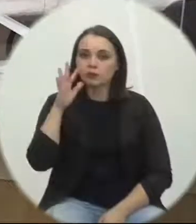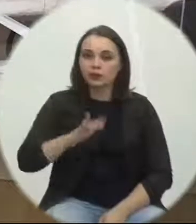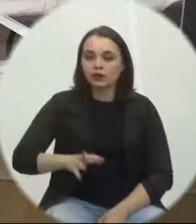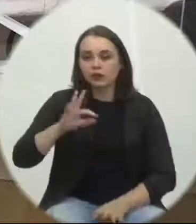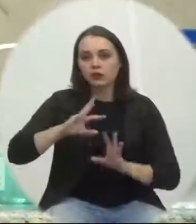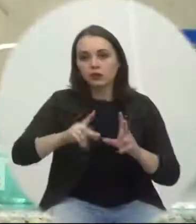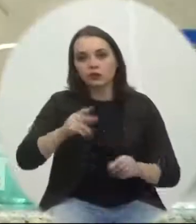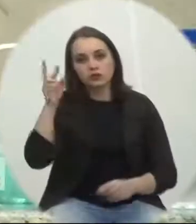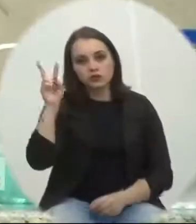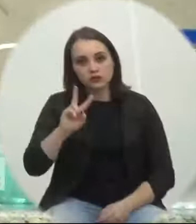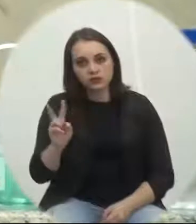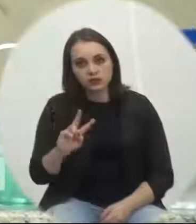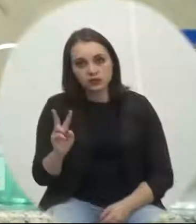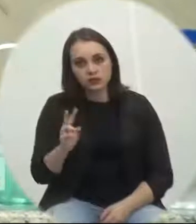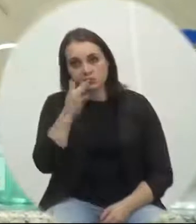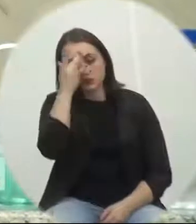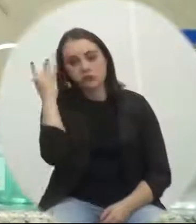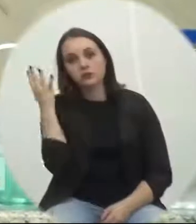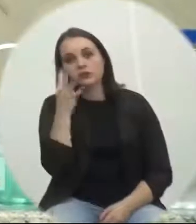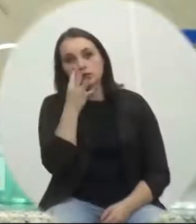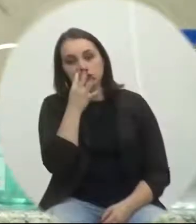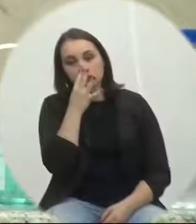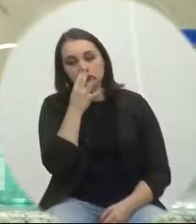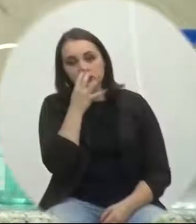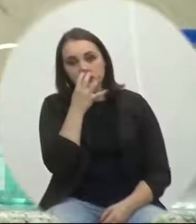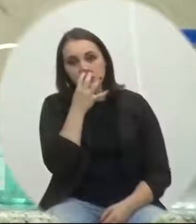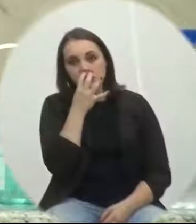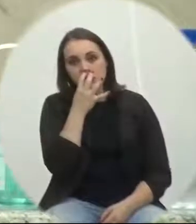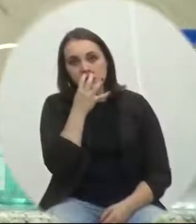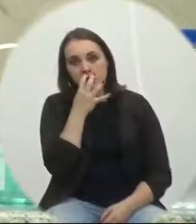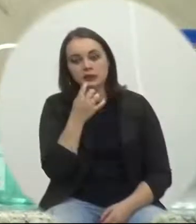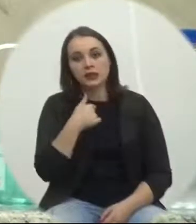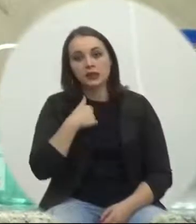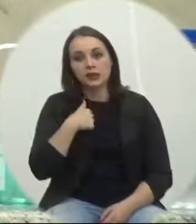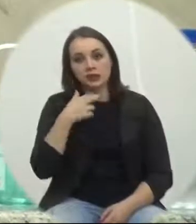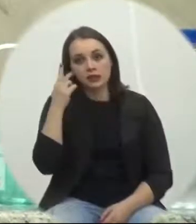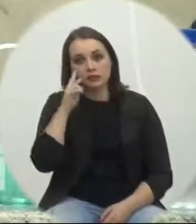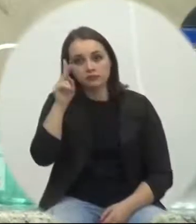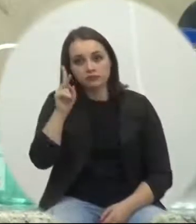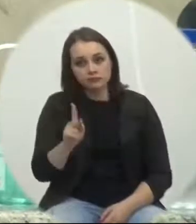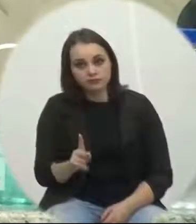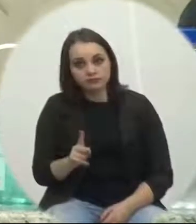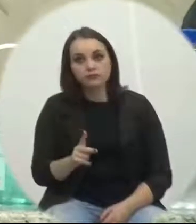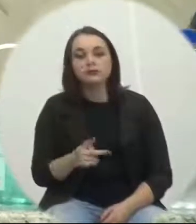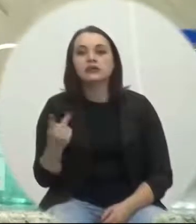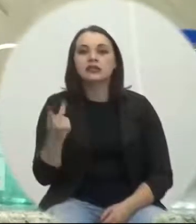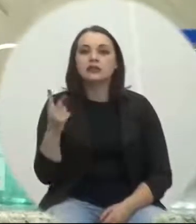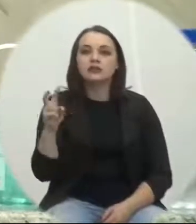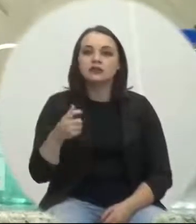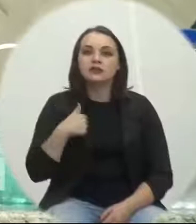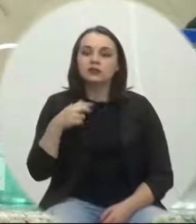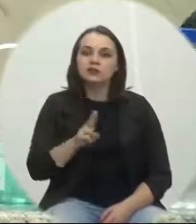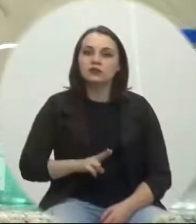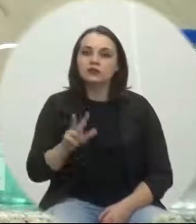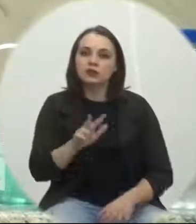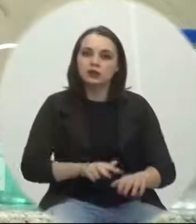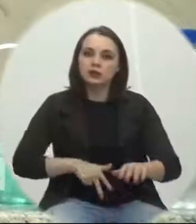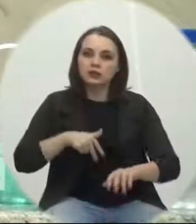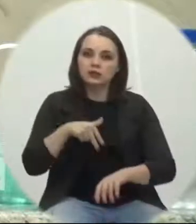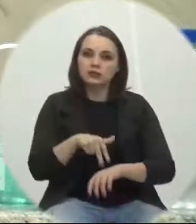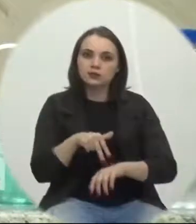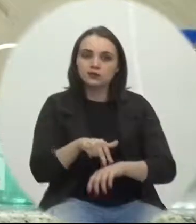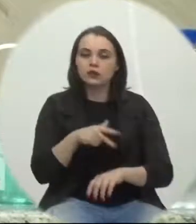vereadoras, comunidade que nos assiste. Desde que estou na presidência, é a segunda vez que vou utilizar a tribuna para